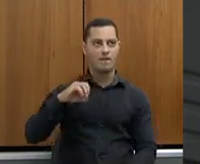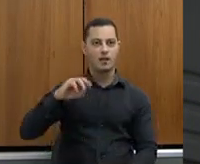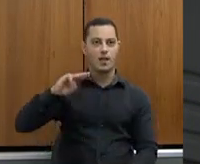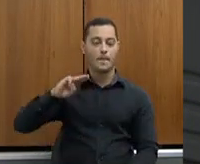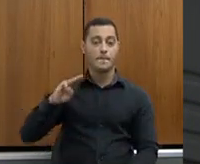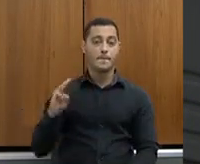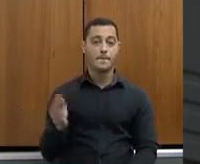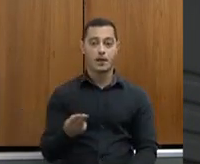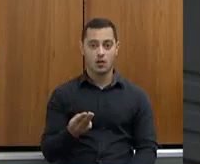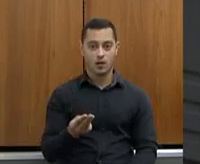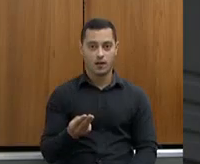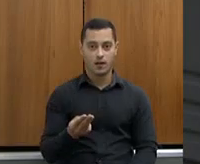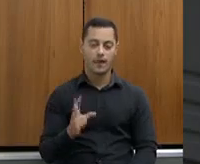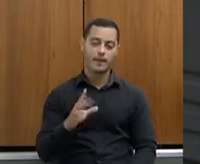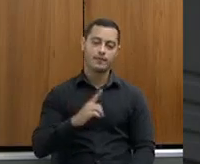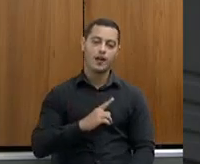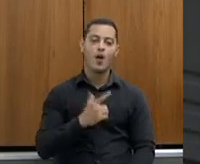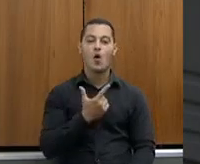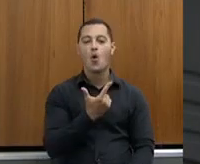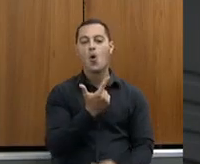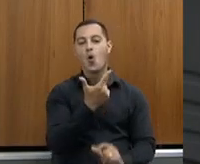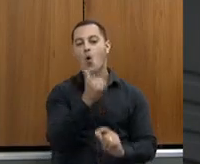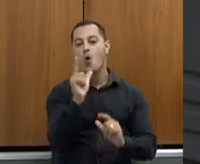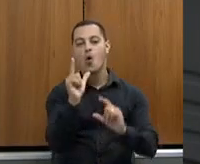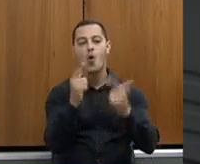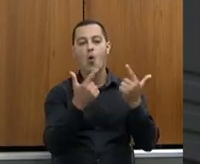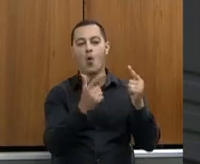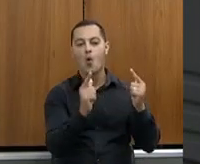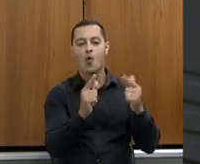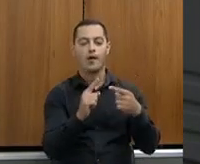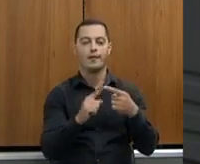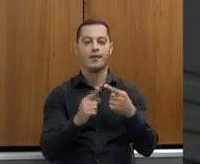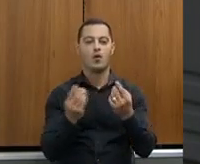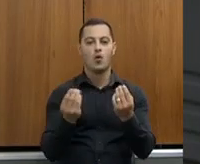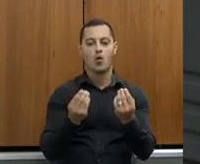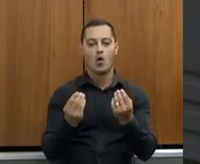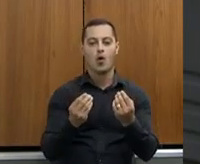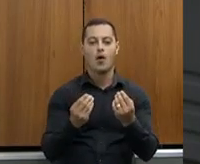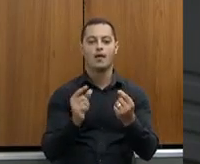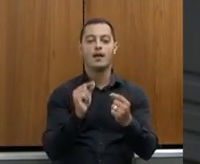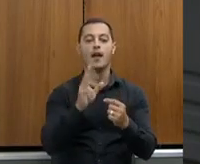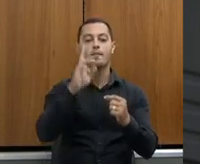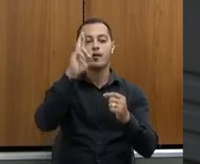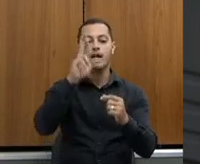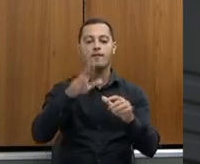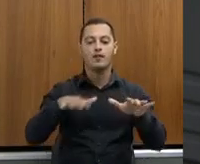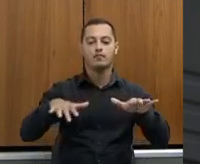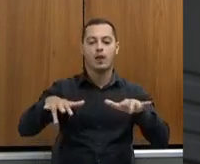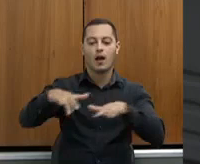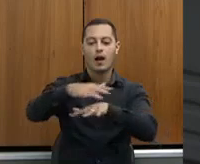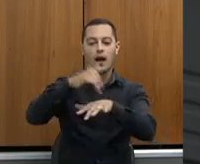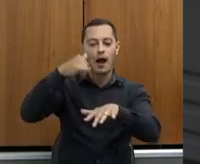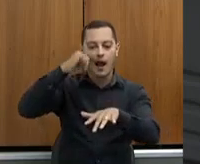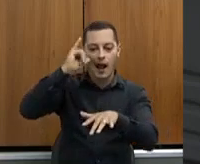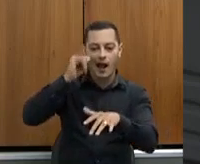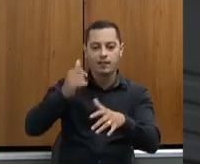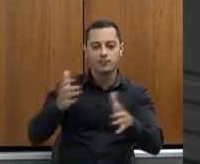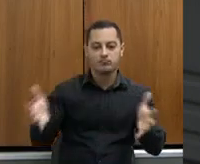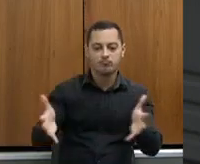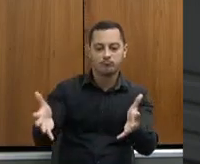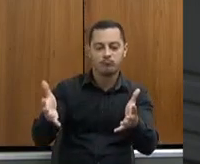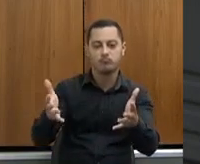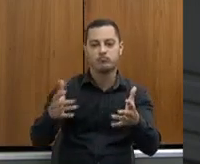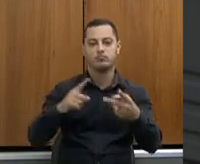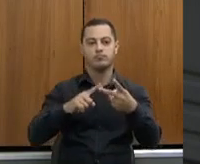Mas aí entram outros fatores que entram nisso, o manejo do gado, a mão de obra, uma vaca de leite, quando você vacina ela